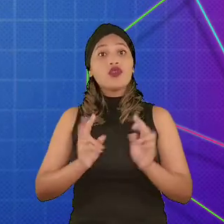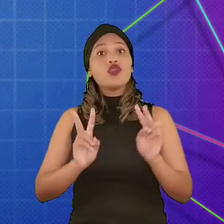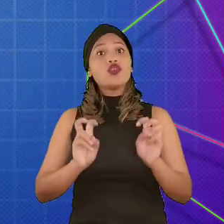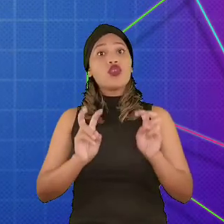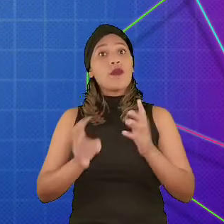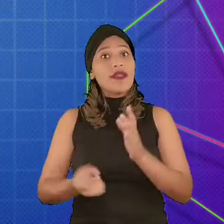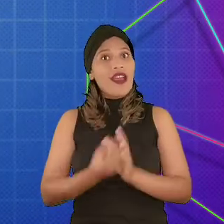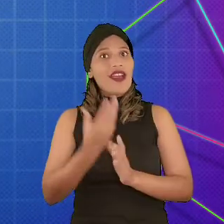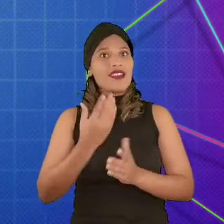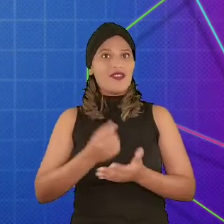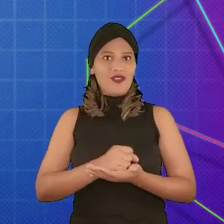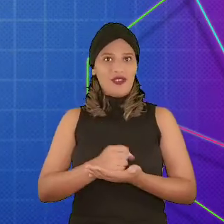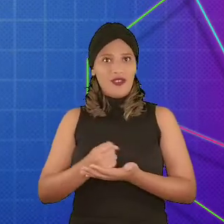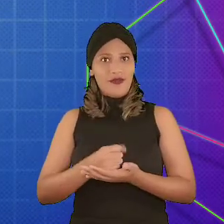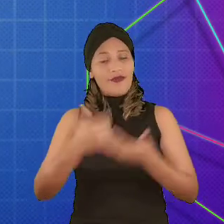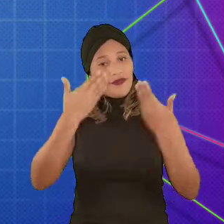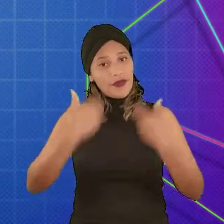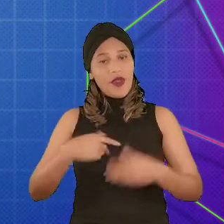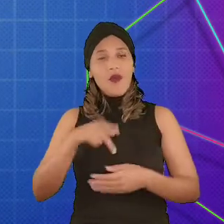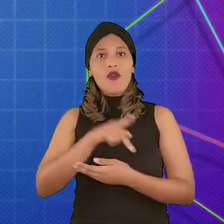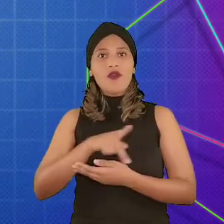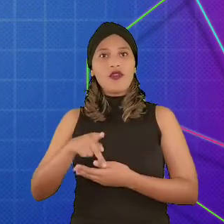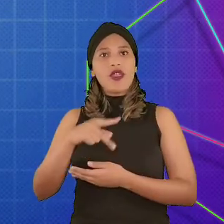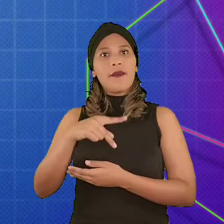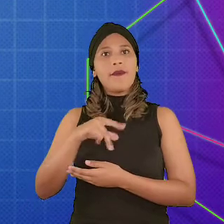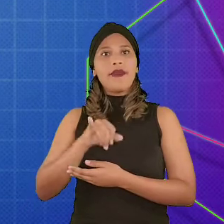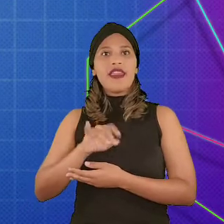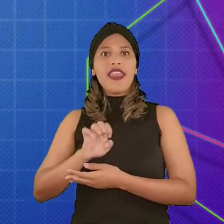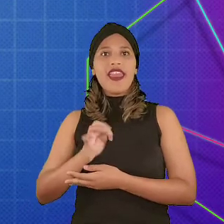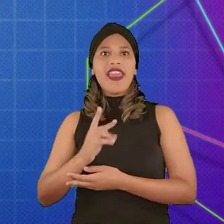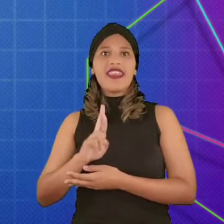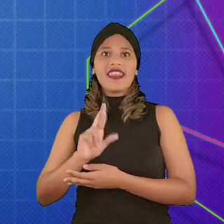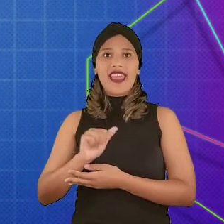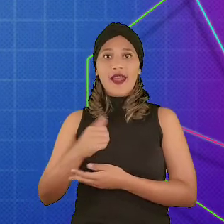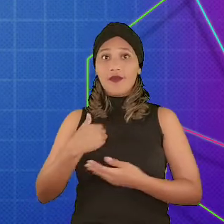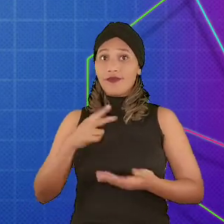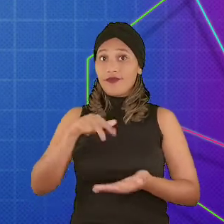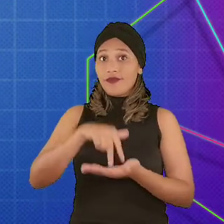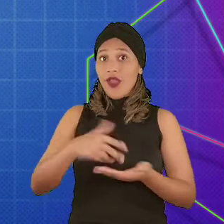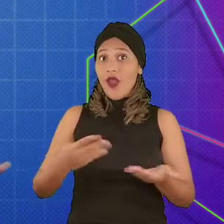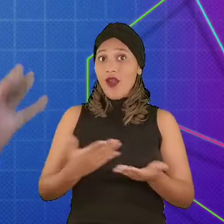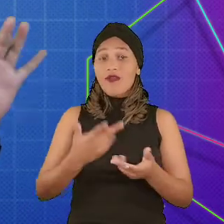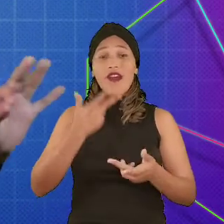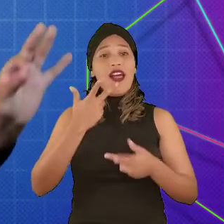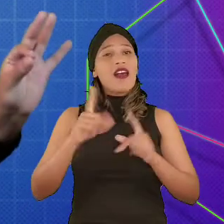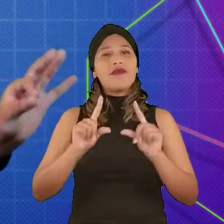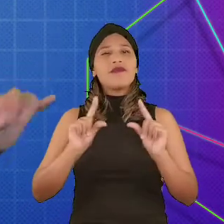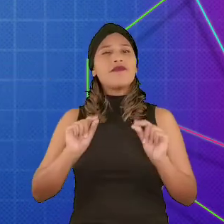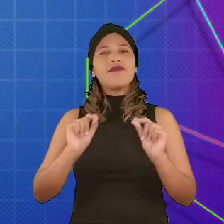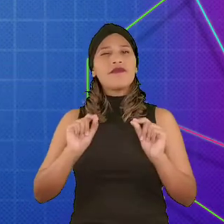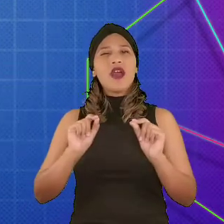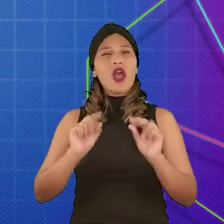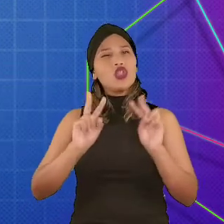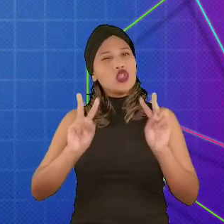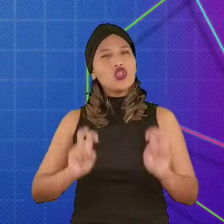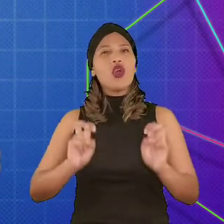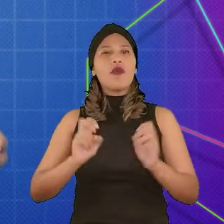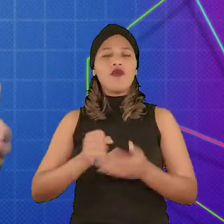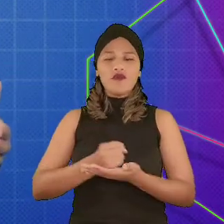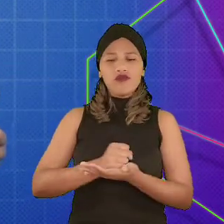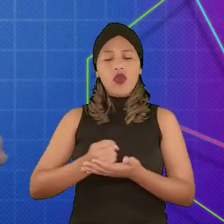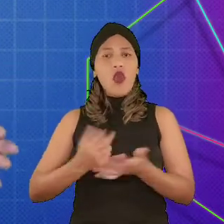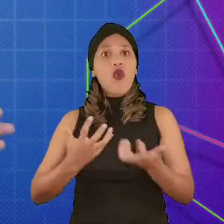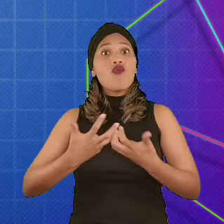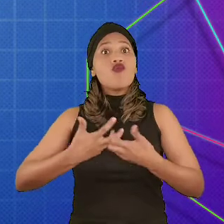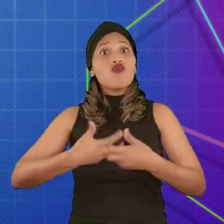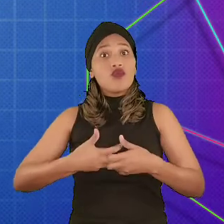criação de jogos. Eu sou sua professora Pietra e estou aqui hoje para falar um pouco mais sobre o funcionamento dos jogos. Hoje